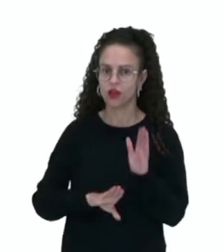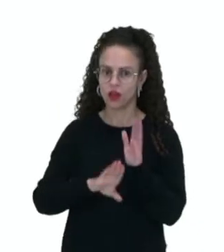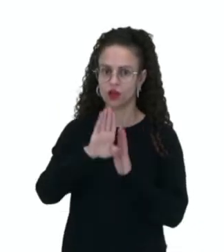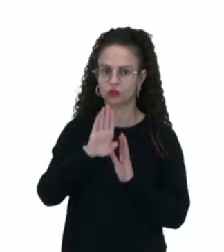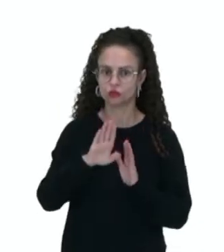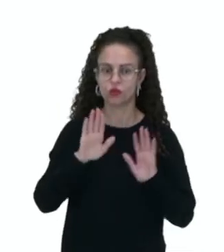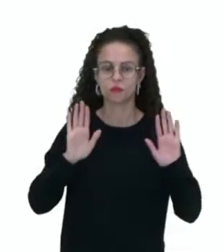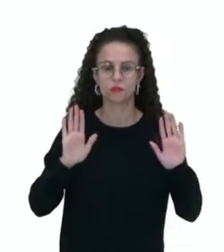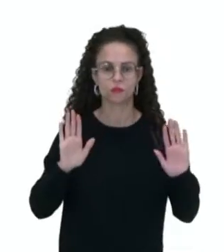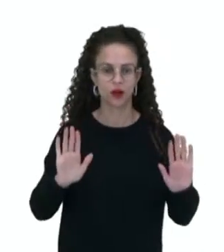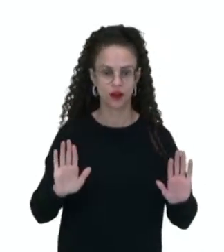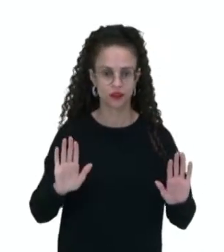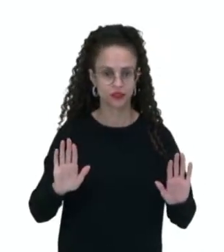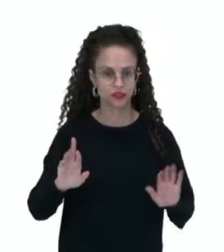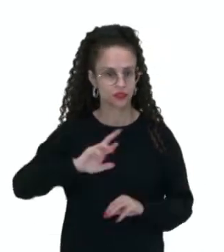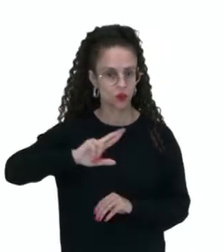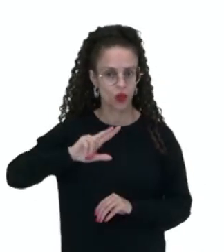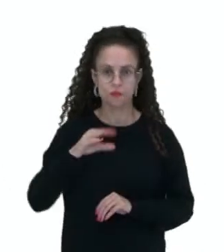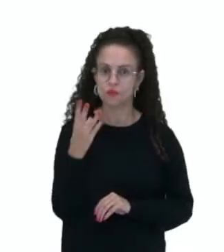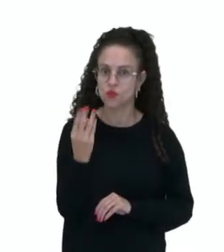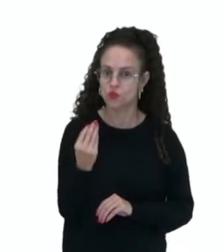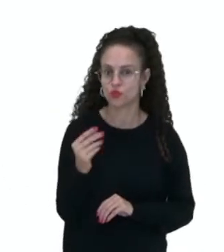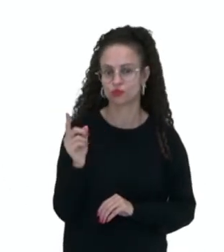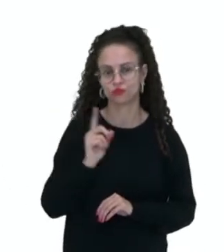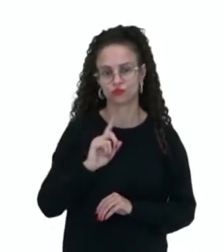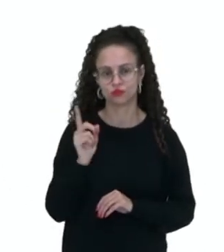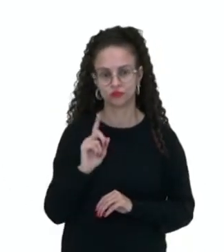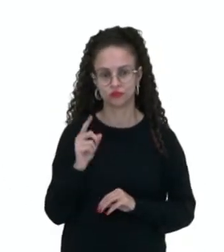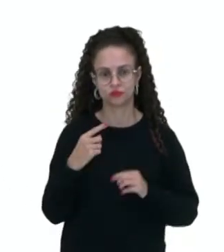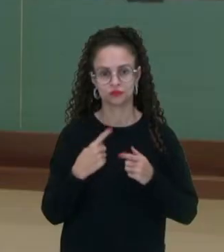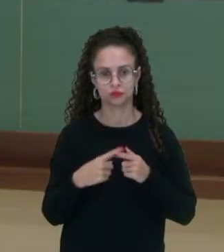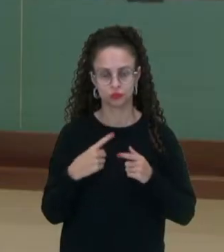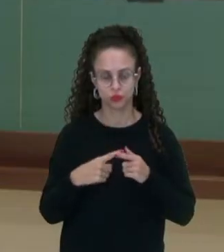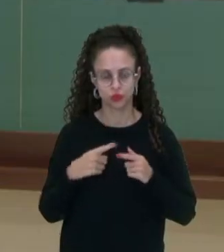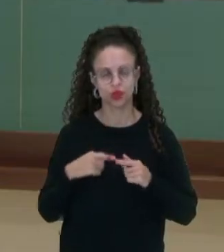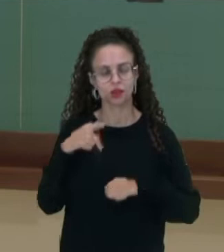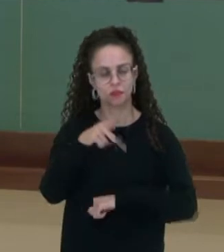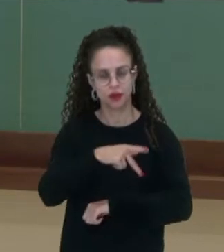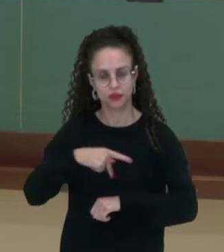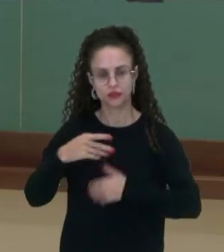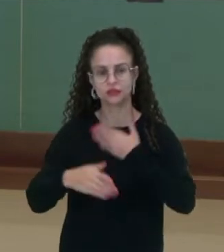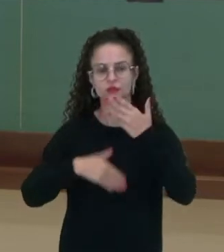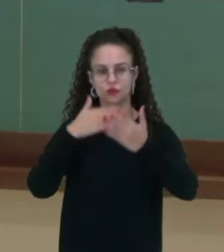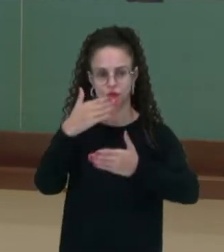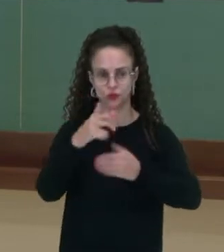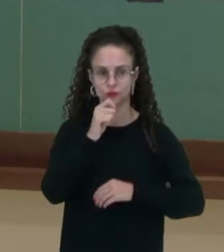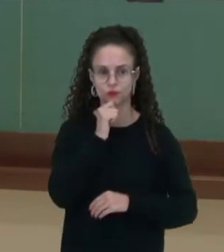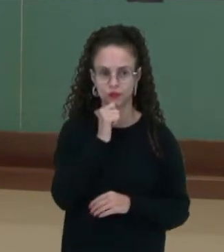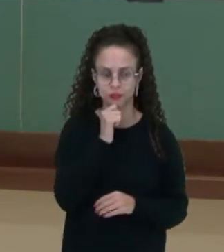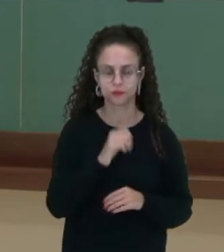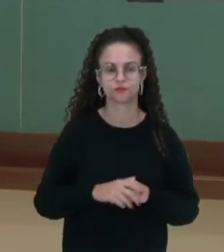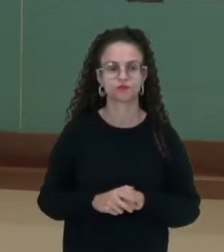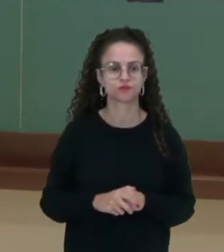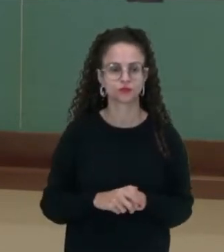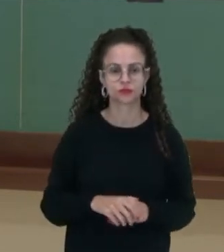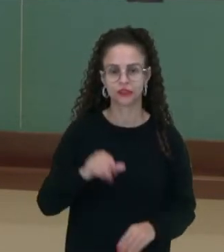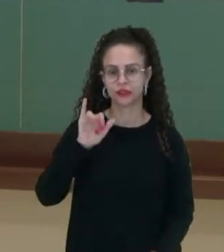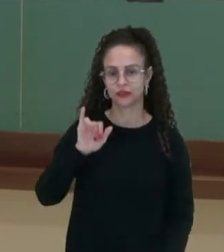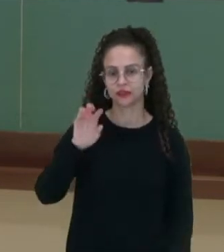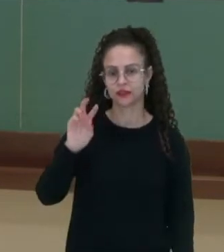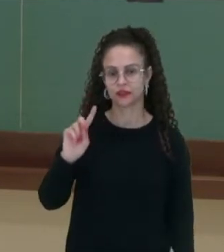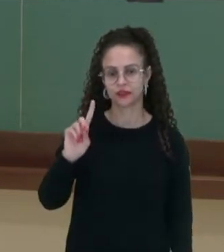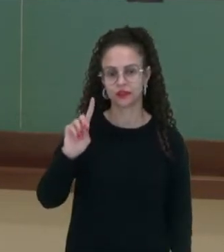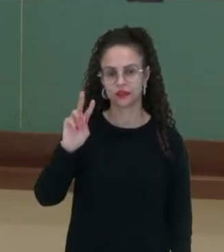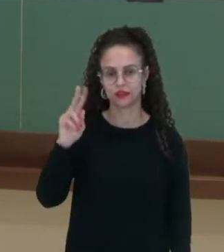IDH, mas não muito alto, né? Que aí no caso são países desenvolvidos, tá bom? Muito bem, então o IDH, né? Ele leva em